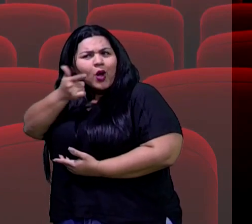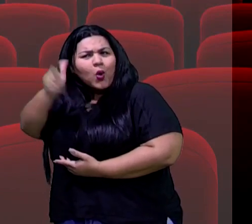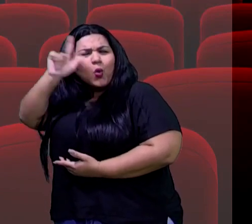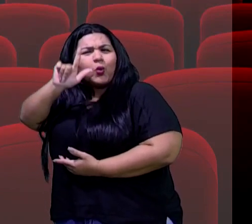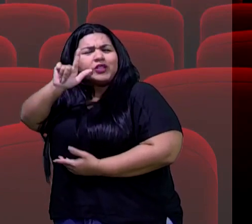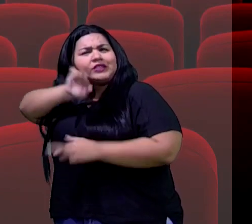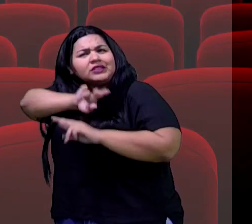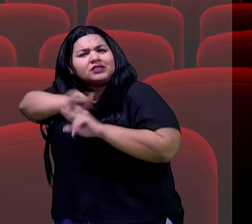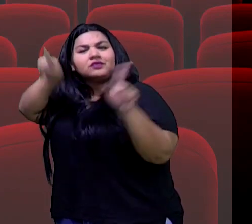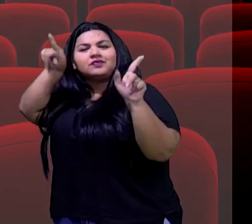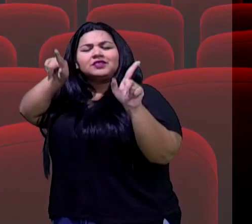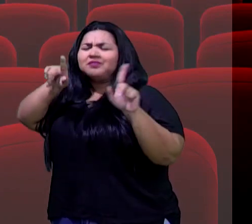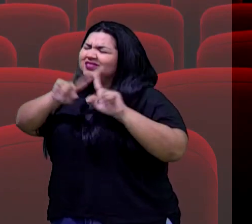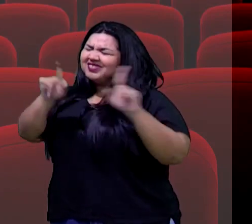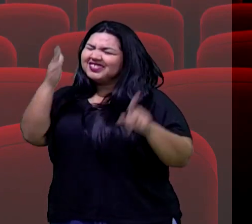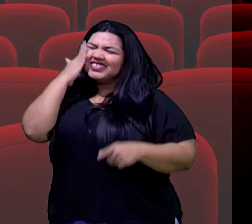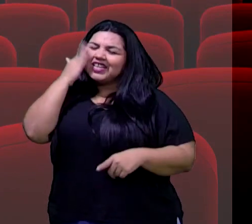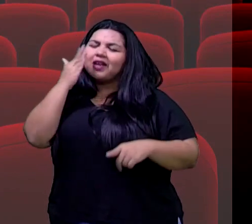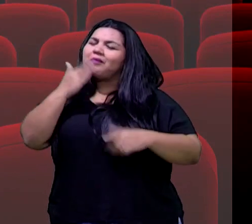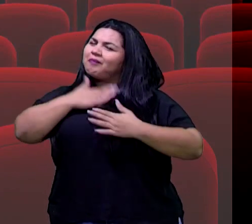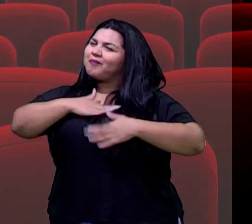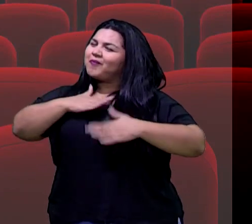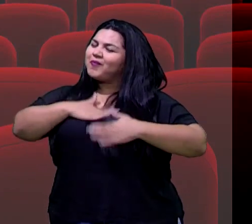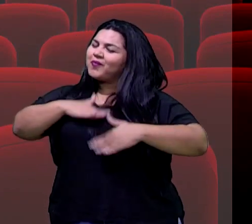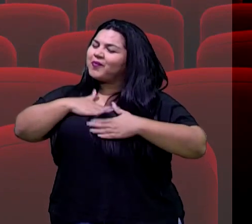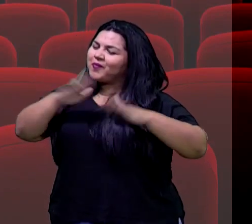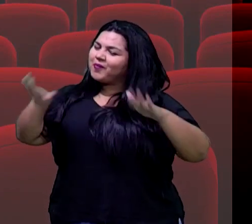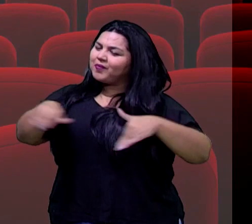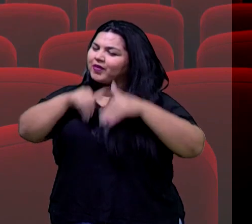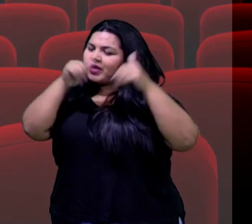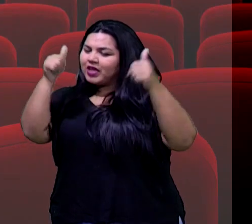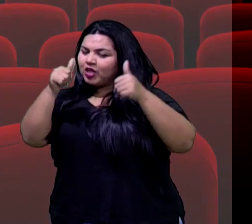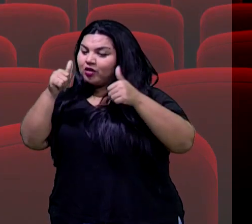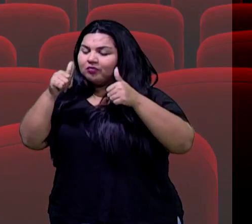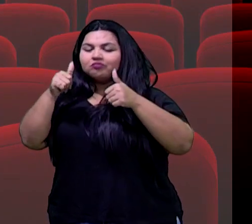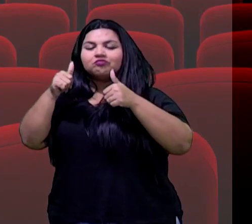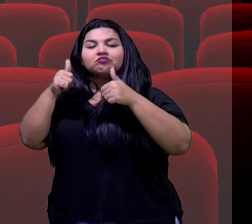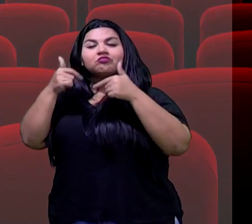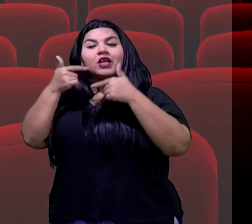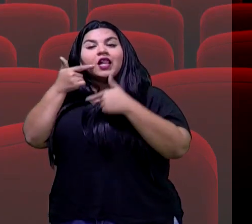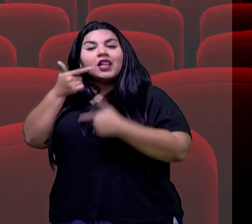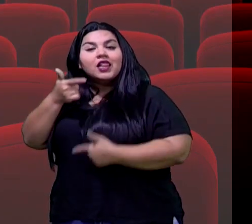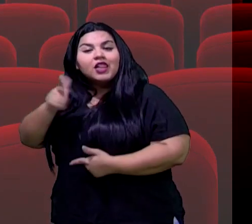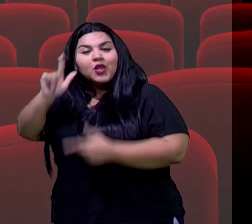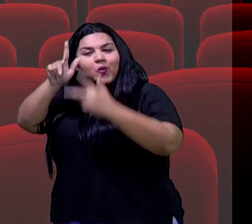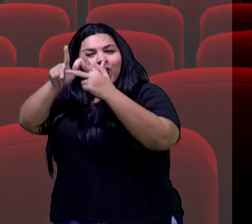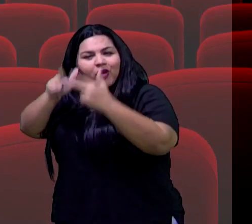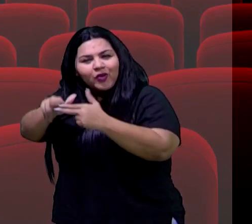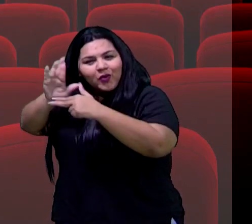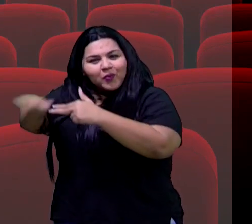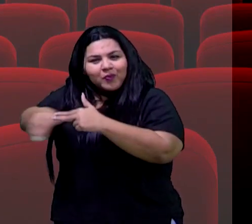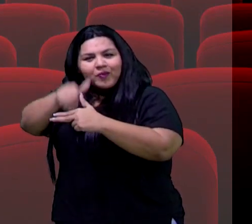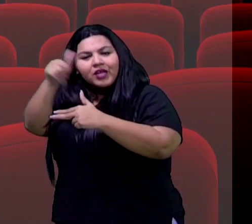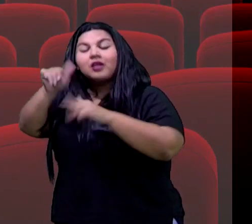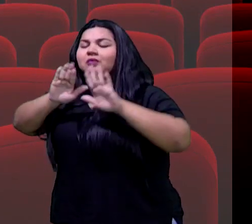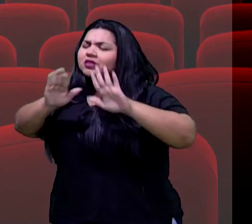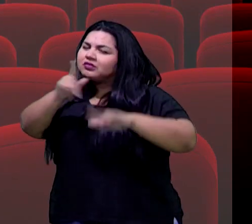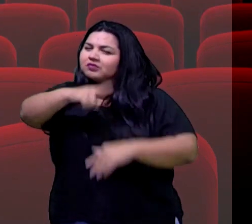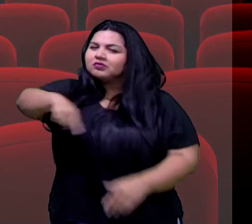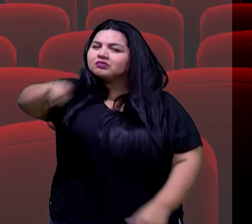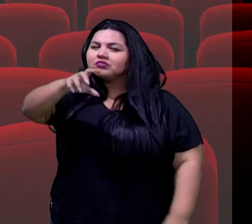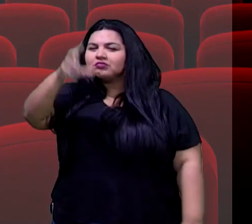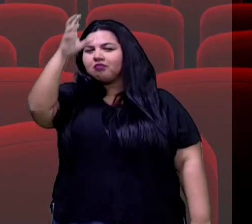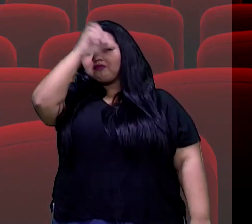Claro que é muito mais confortável para a gente assistir um filme no nosso idioma. Mas se você quiser aprender,